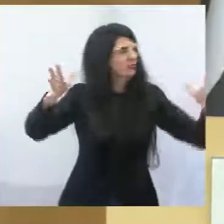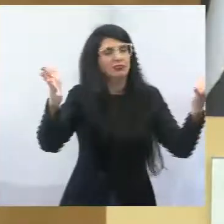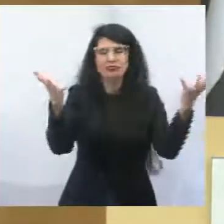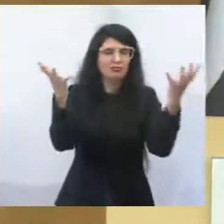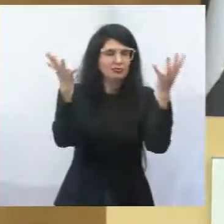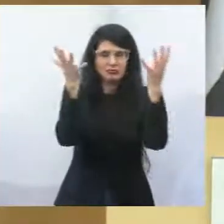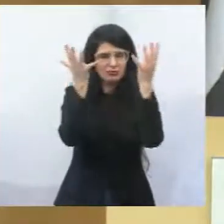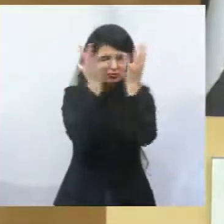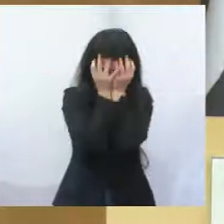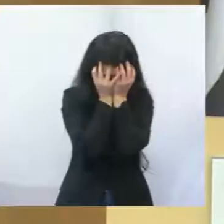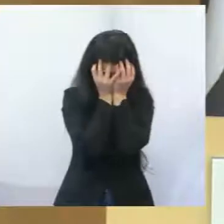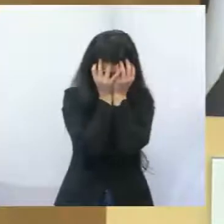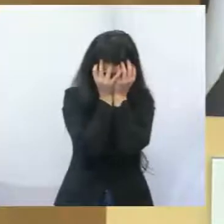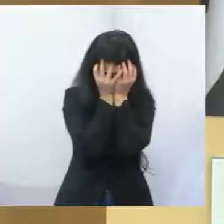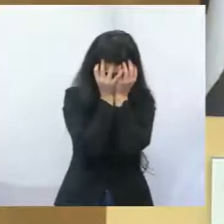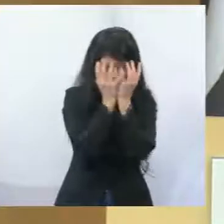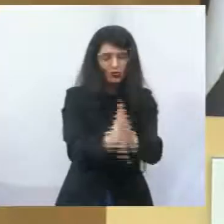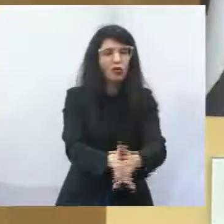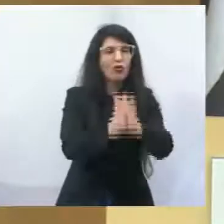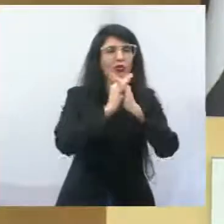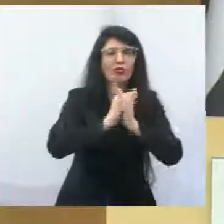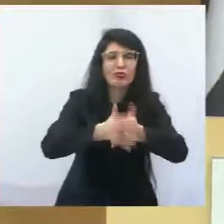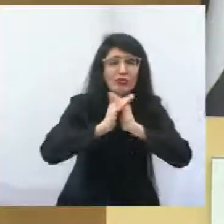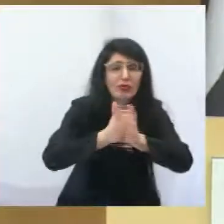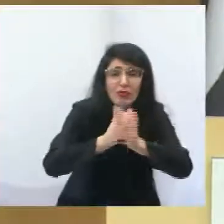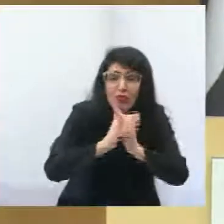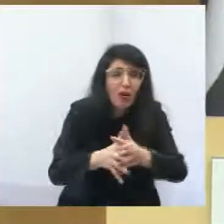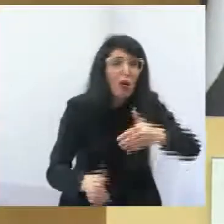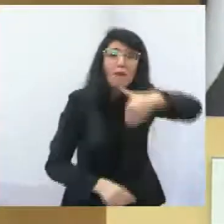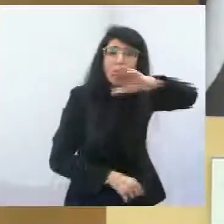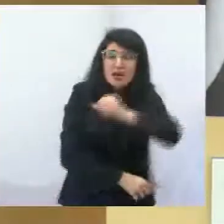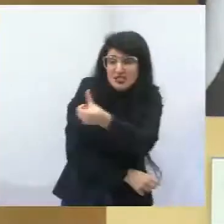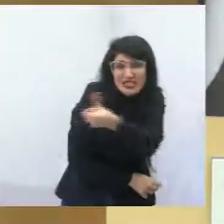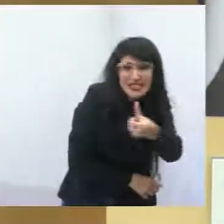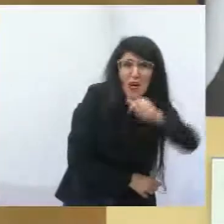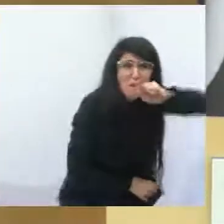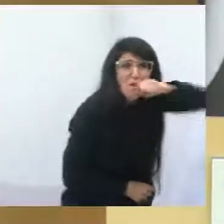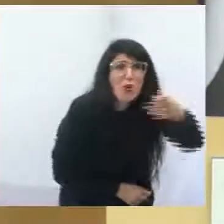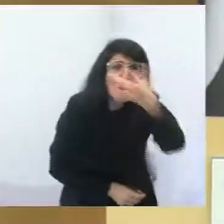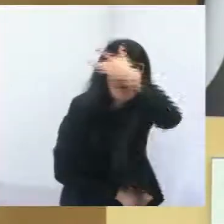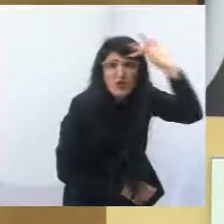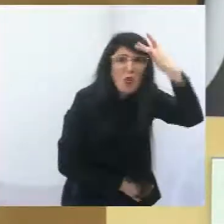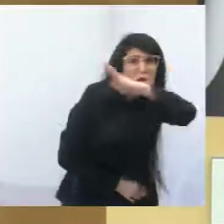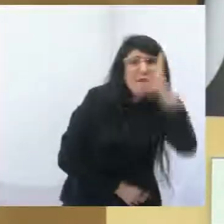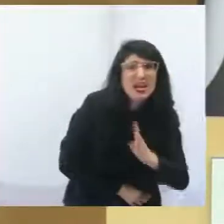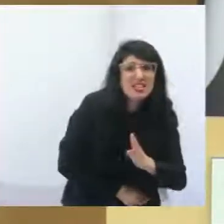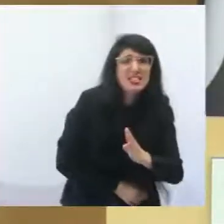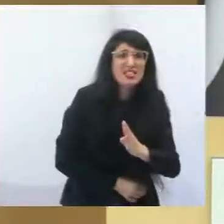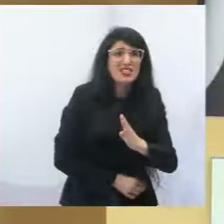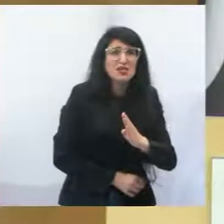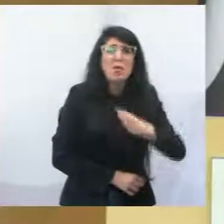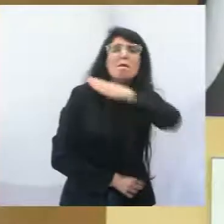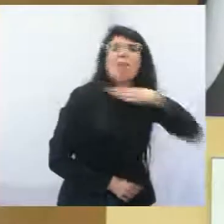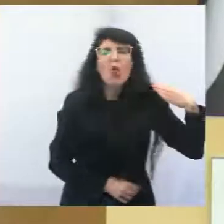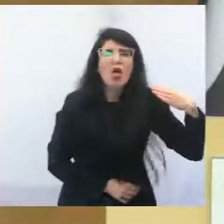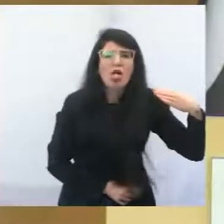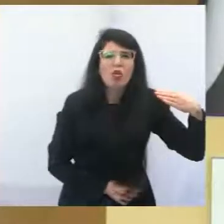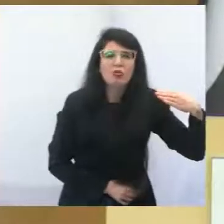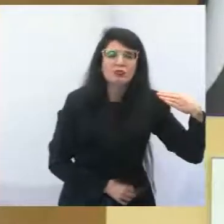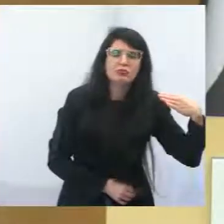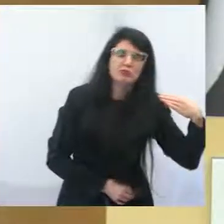está acontecendo agora. Já são mais de 66 mil brasileiros que perderam as vidas.